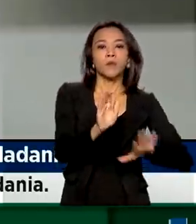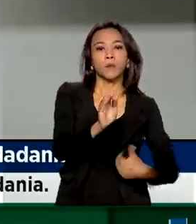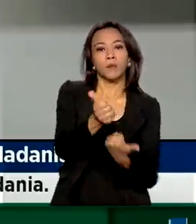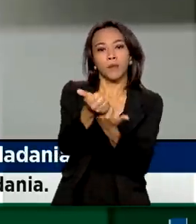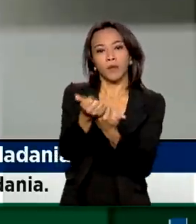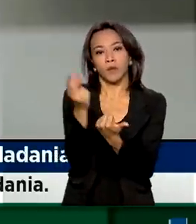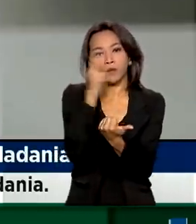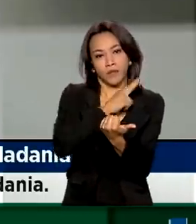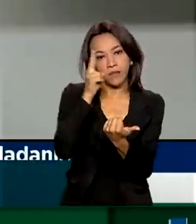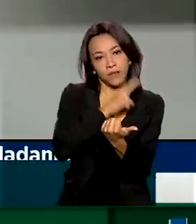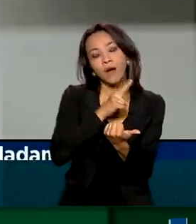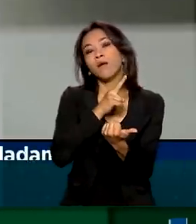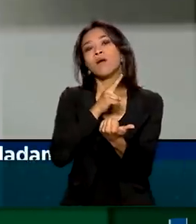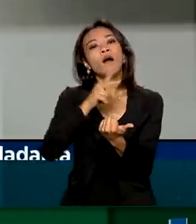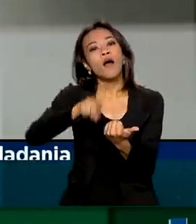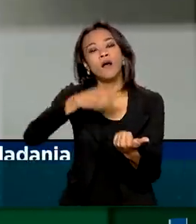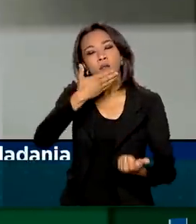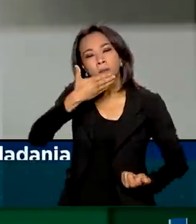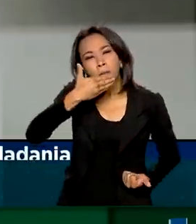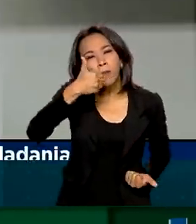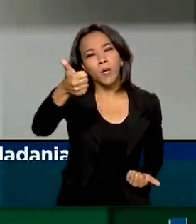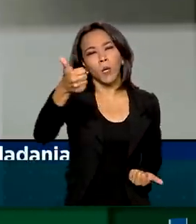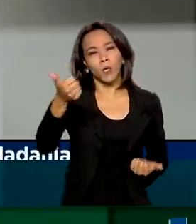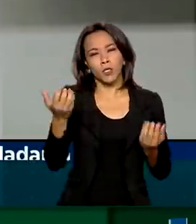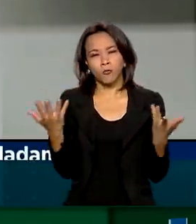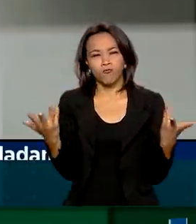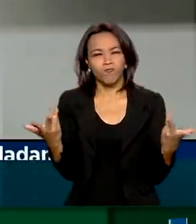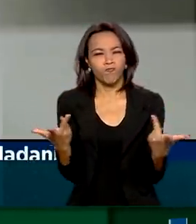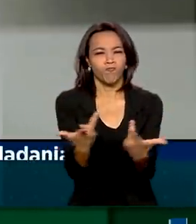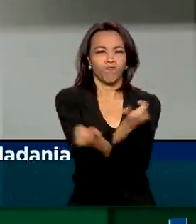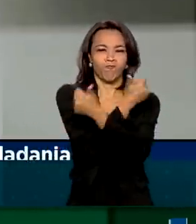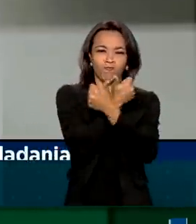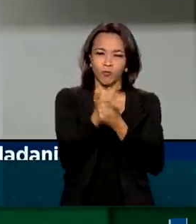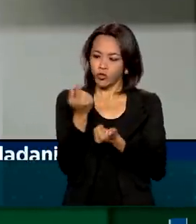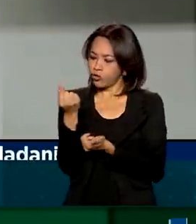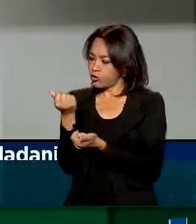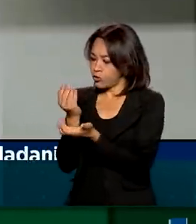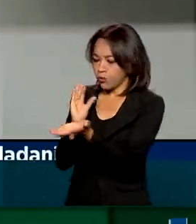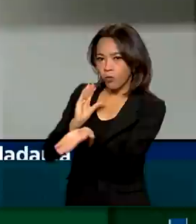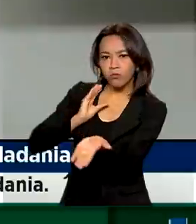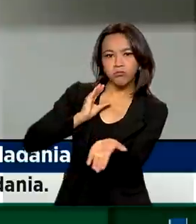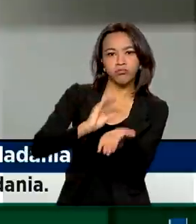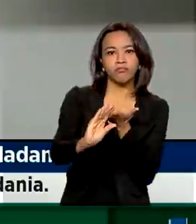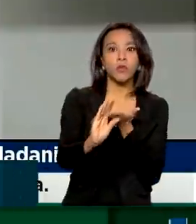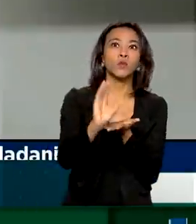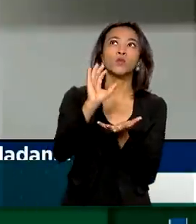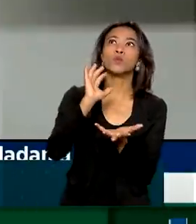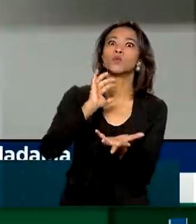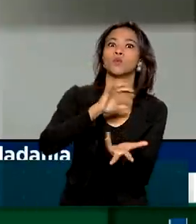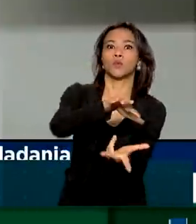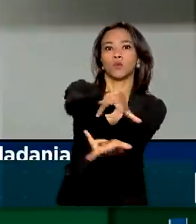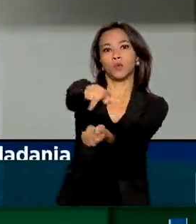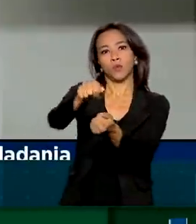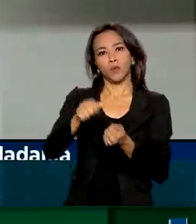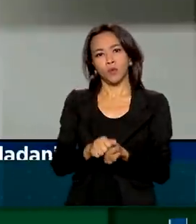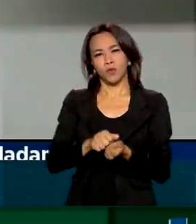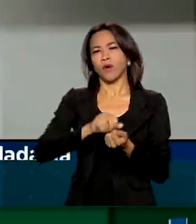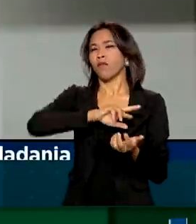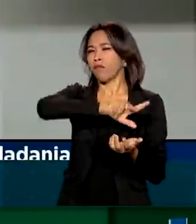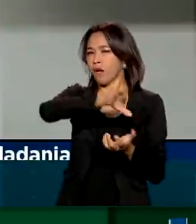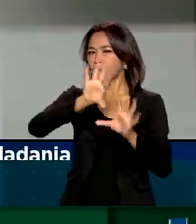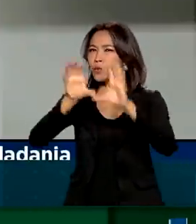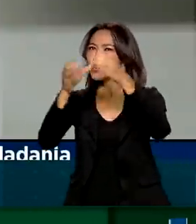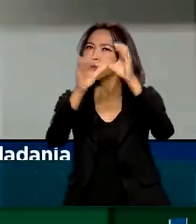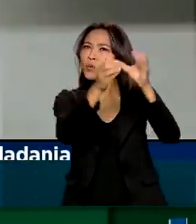foi considerado um dos melhores e mais efetivos programas de transferência de renda do mundo, atestado, inclusive, por vários organismos